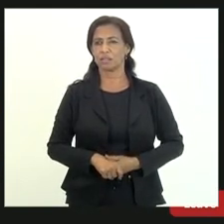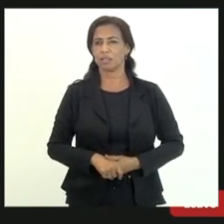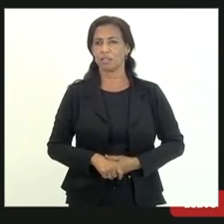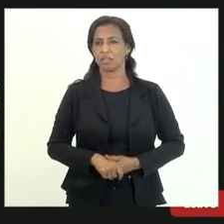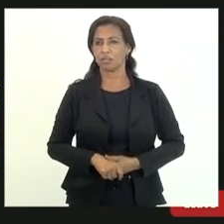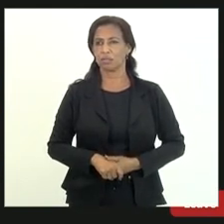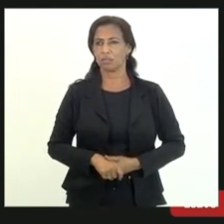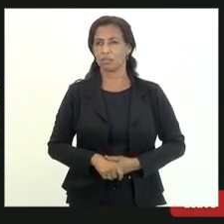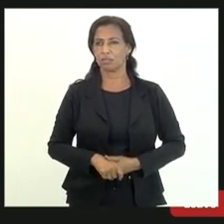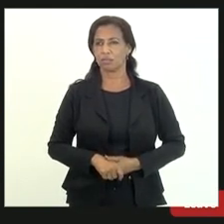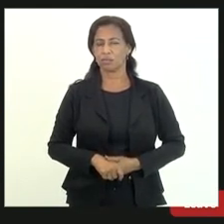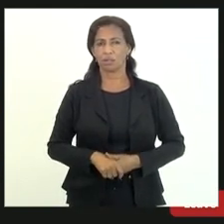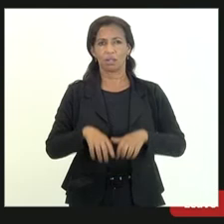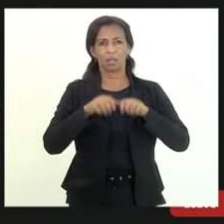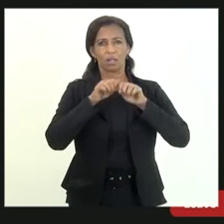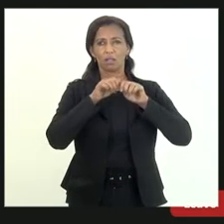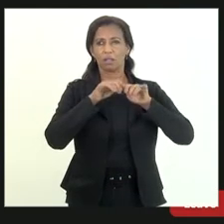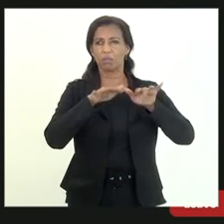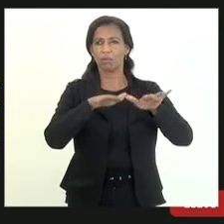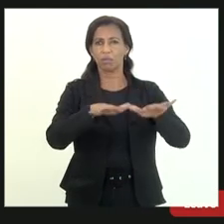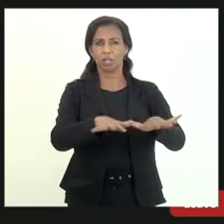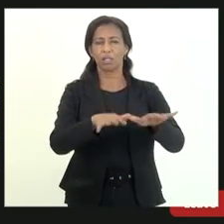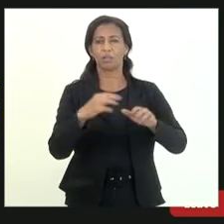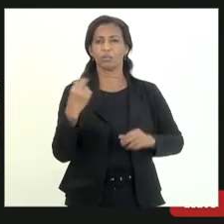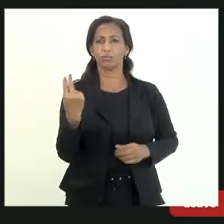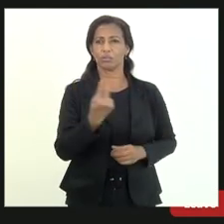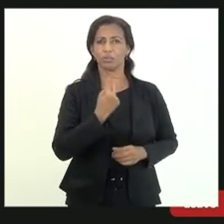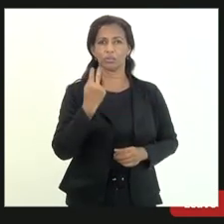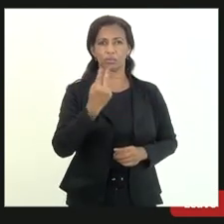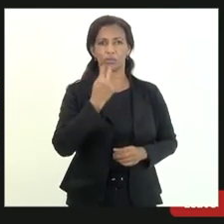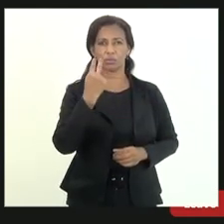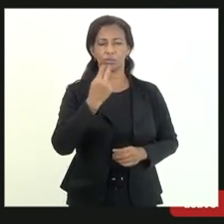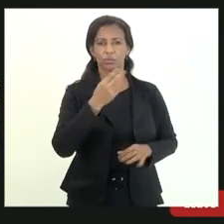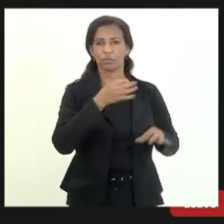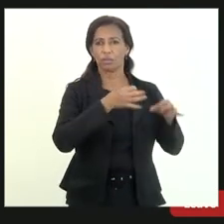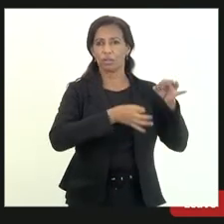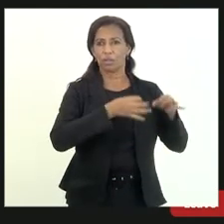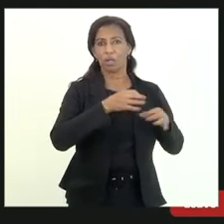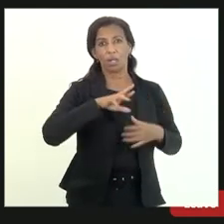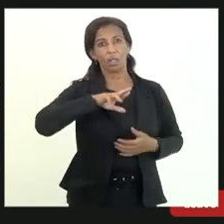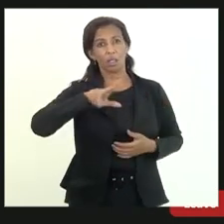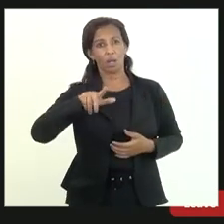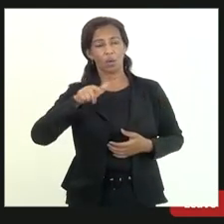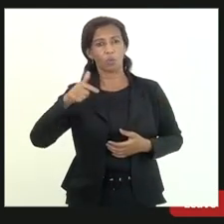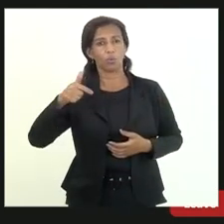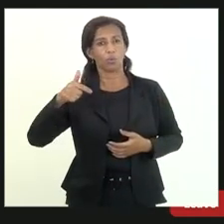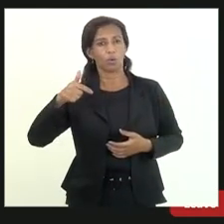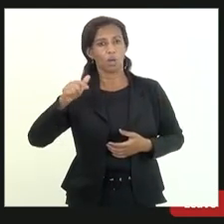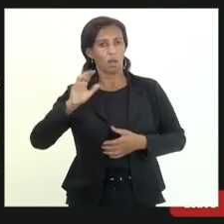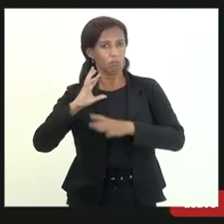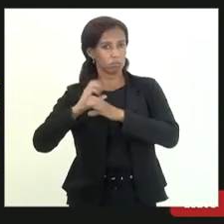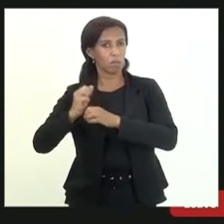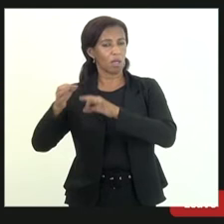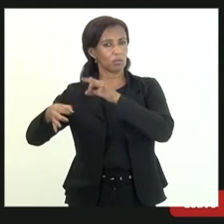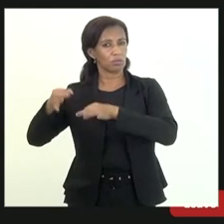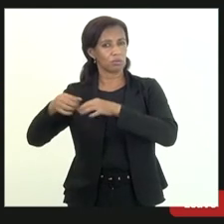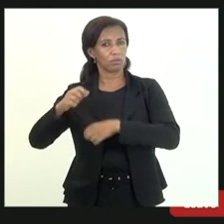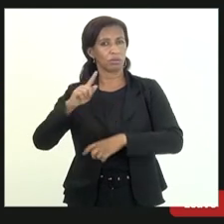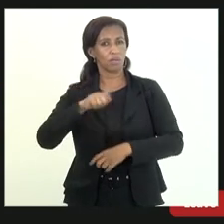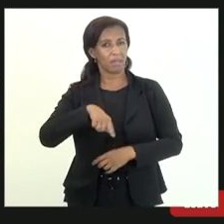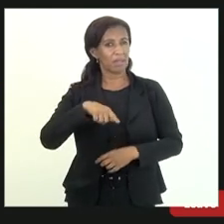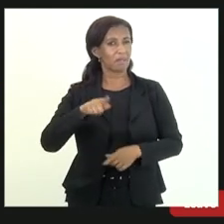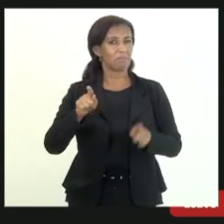a distribuição do valor entre os ajuizados e não ajuizados ele também é muito